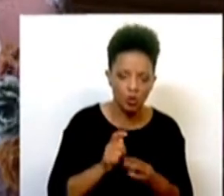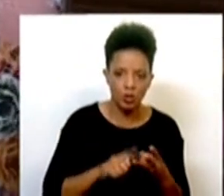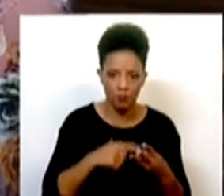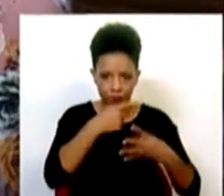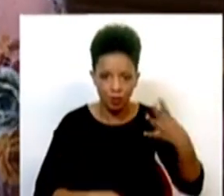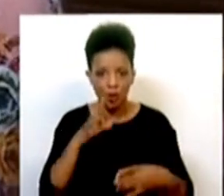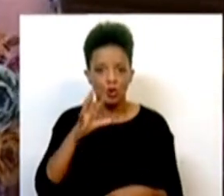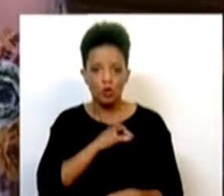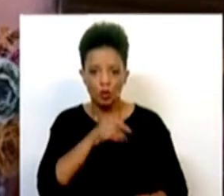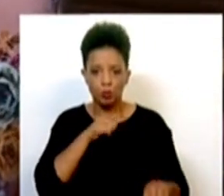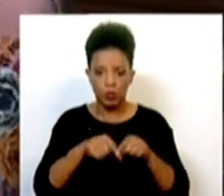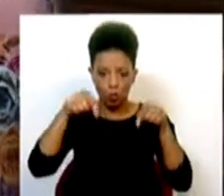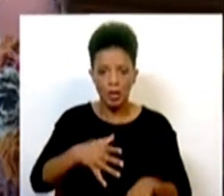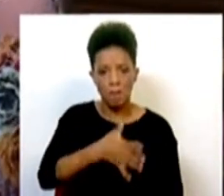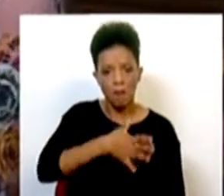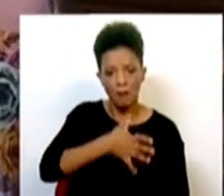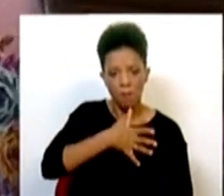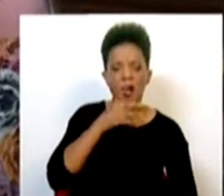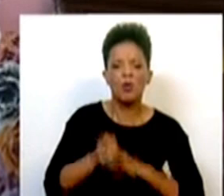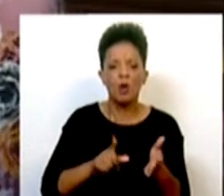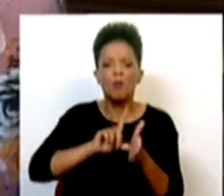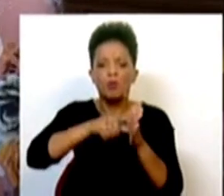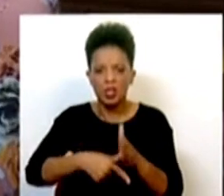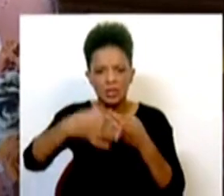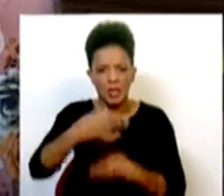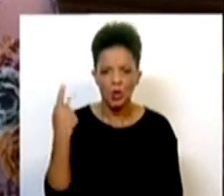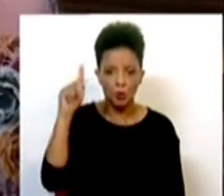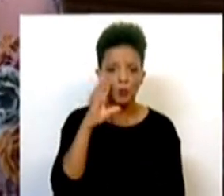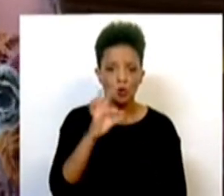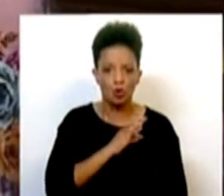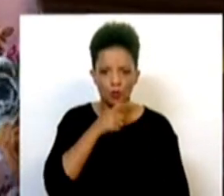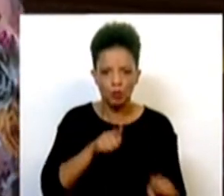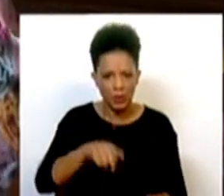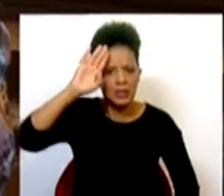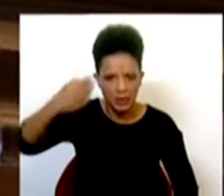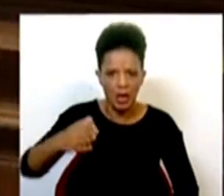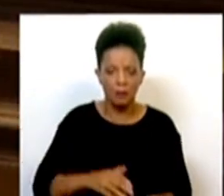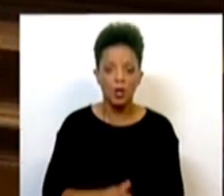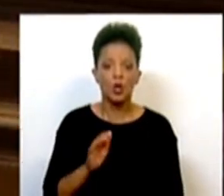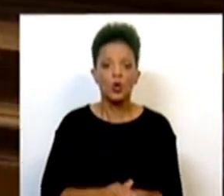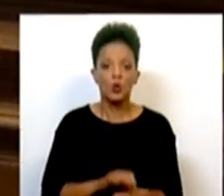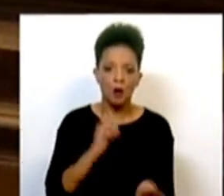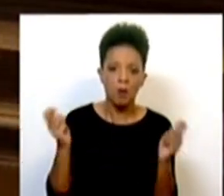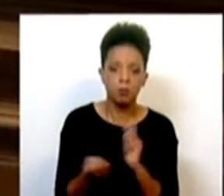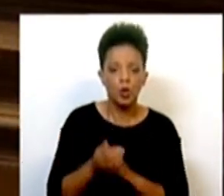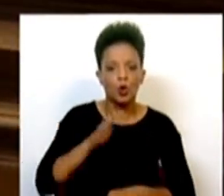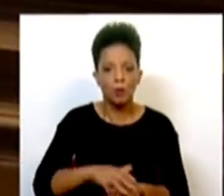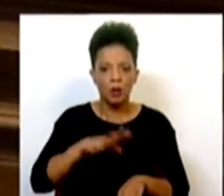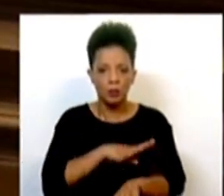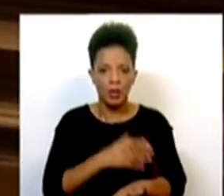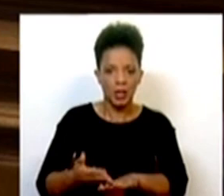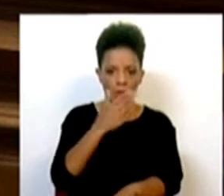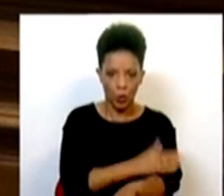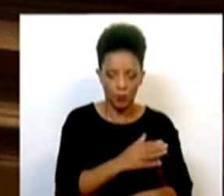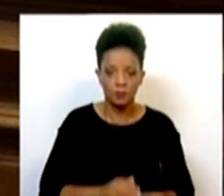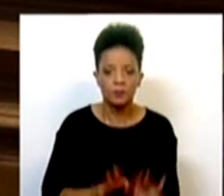portanto, o o Sr. Deputado aqui hoje apresenta é um projeto que não é sério. E o Sr. Deputado sabe que não é sério e por isso é que o alterou face à legislatura passada.